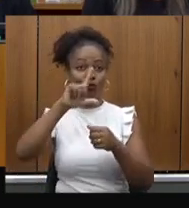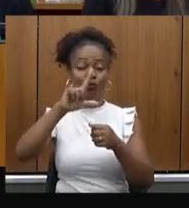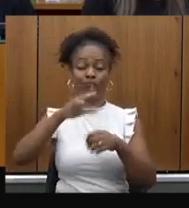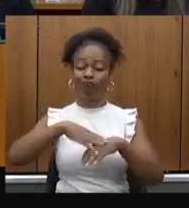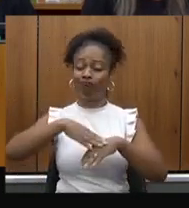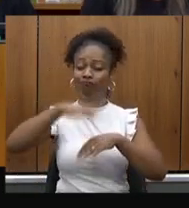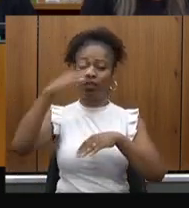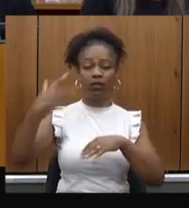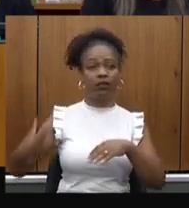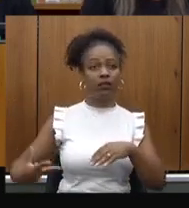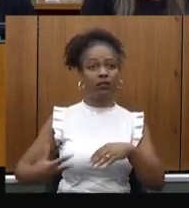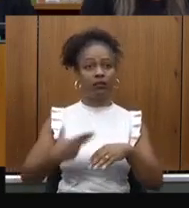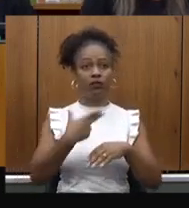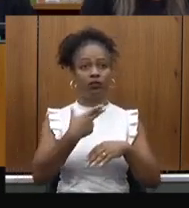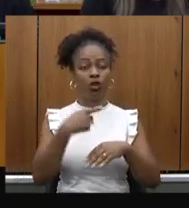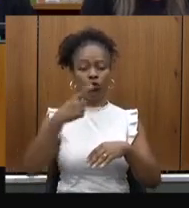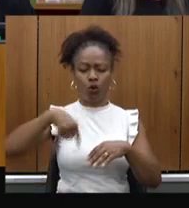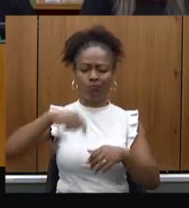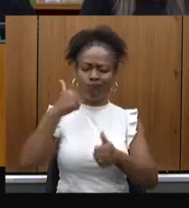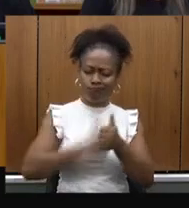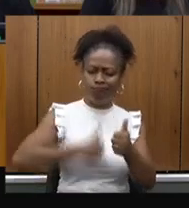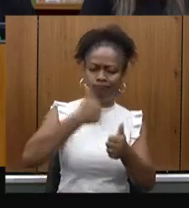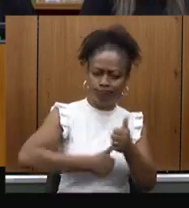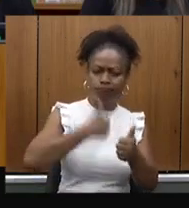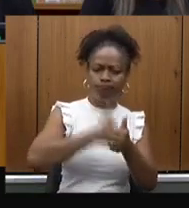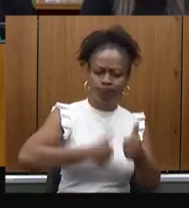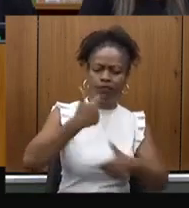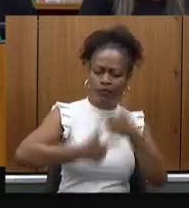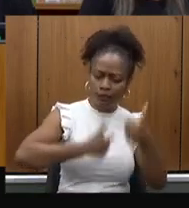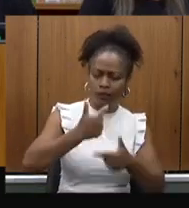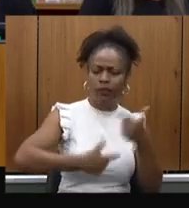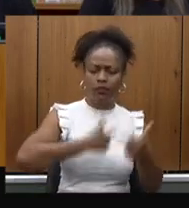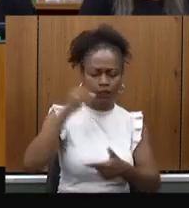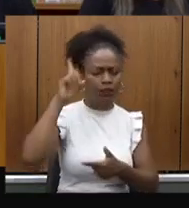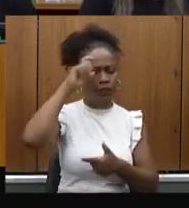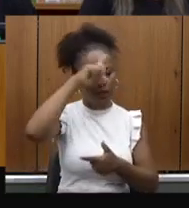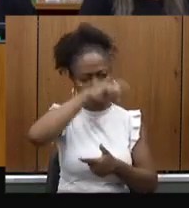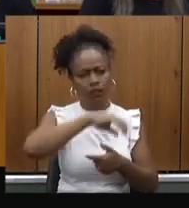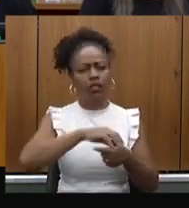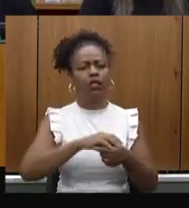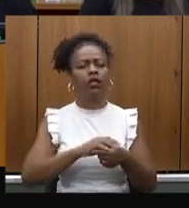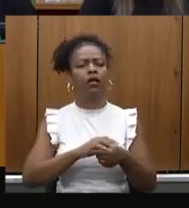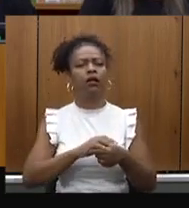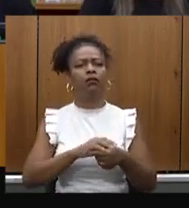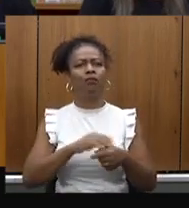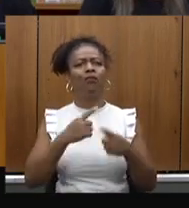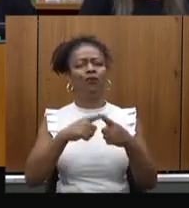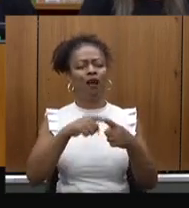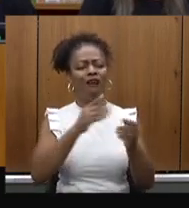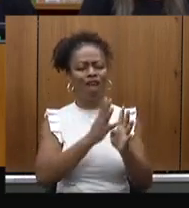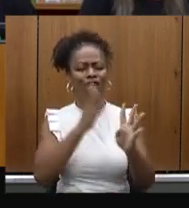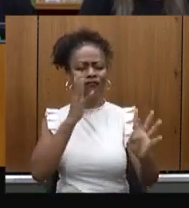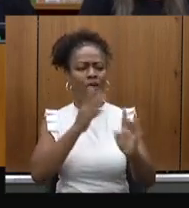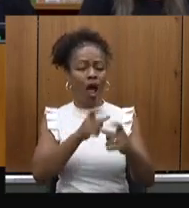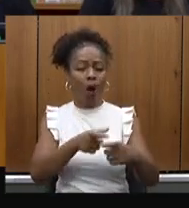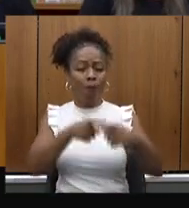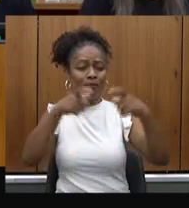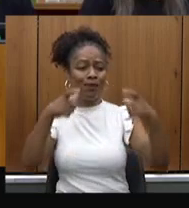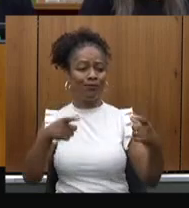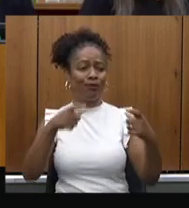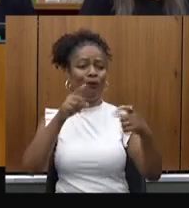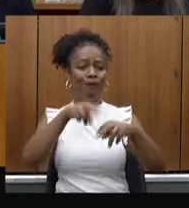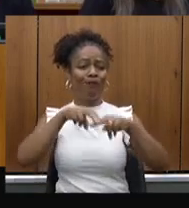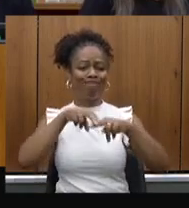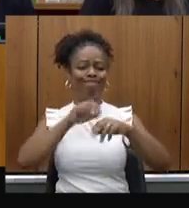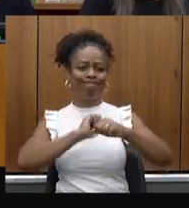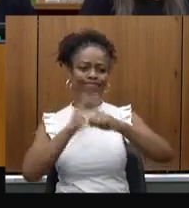Estamos correndo atrás dessa fila que se acumulou, que aumentou com a pandemia. Então, estamos fazendo o nosso papel